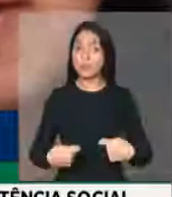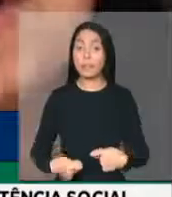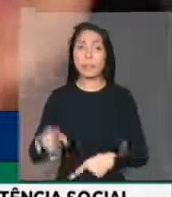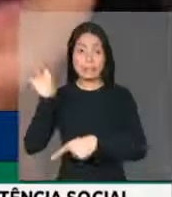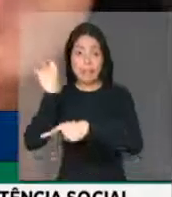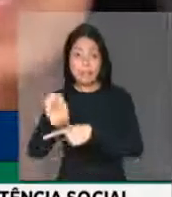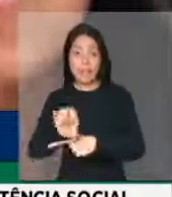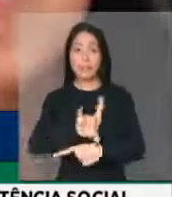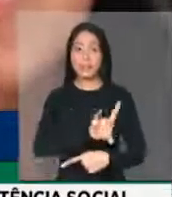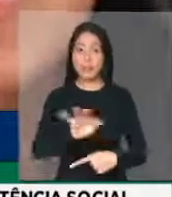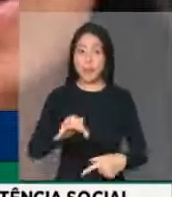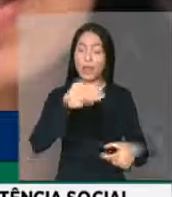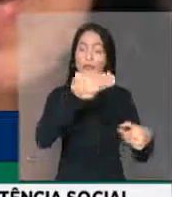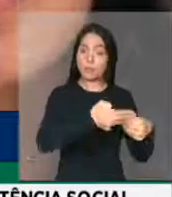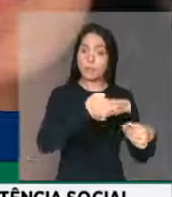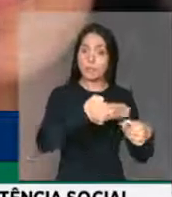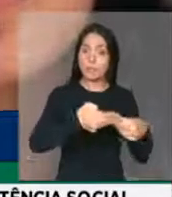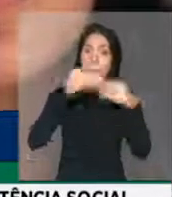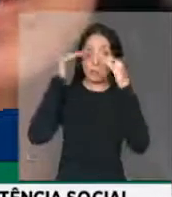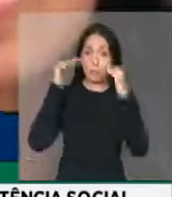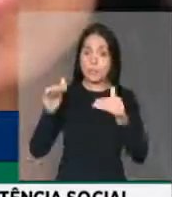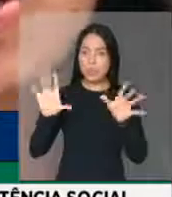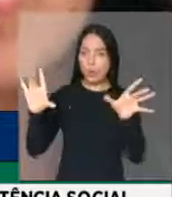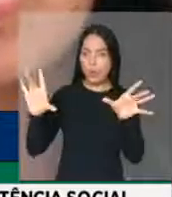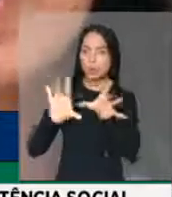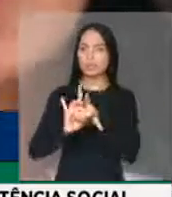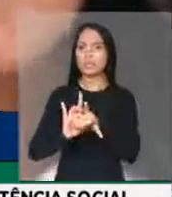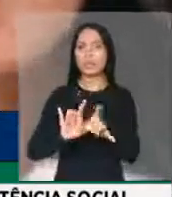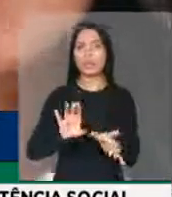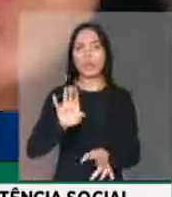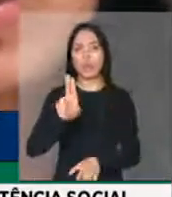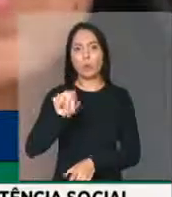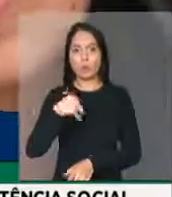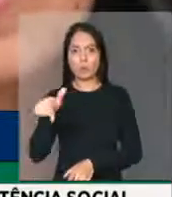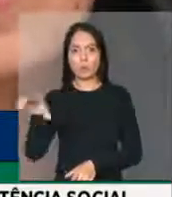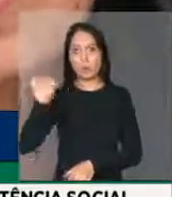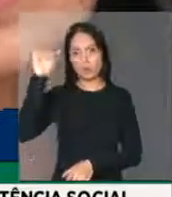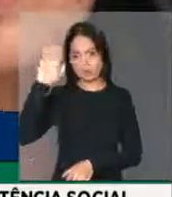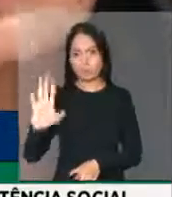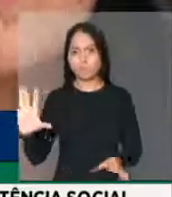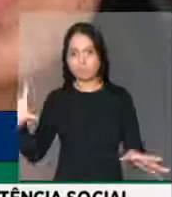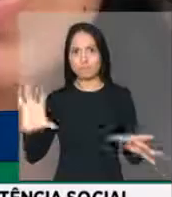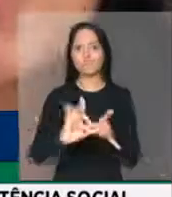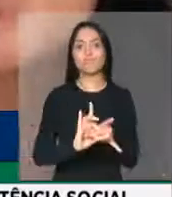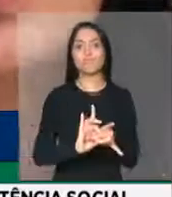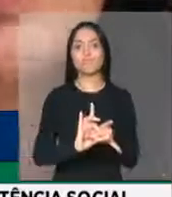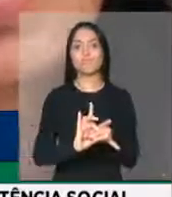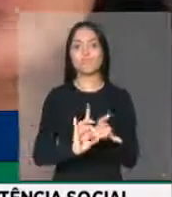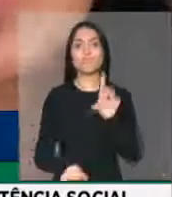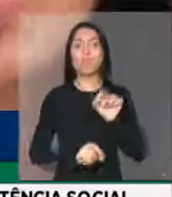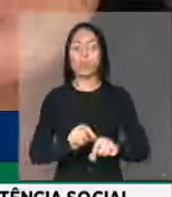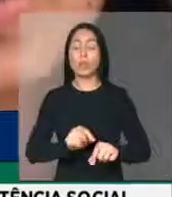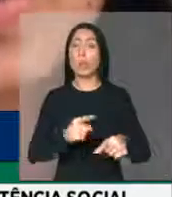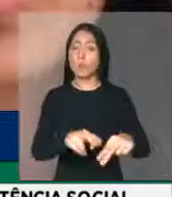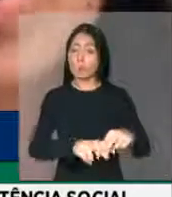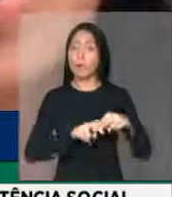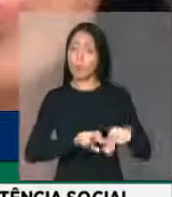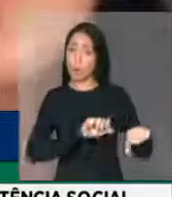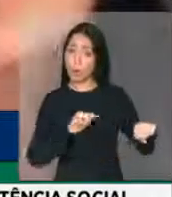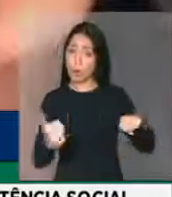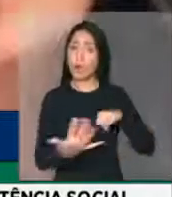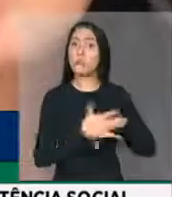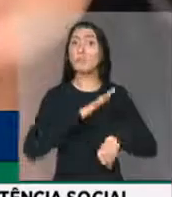pelo prazo de 120 dias, a partir do 1º de março deste ano, também é oportuna, devido à situação excepcional de pandemia do coronavírus,